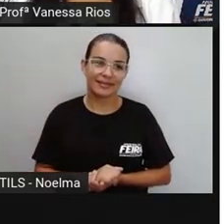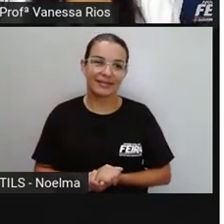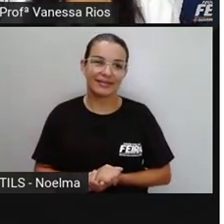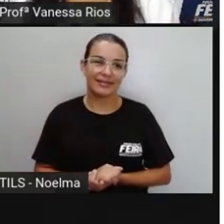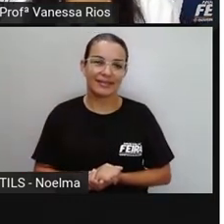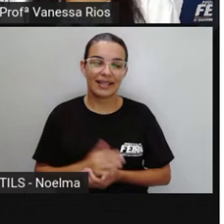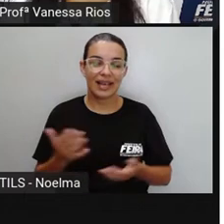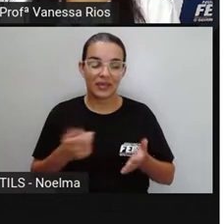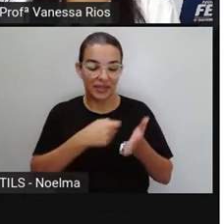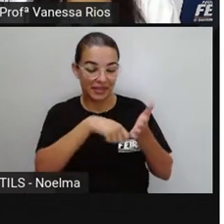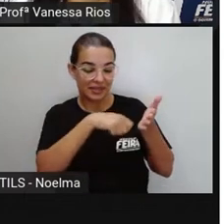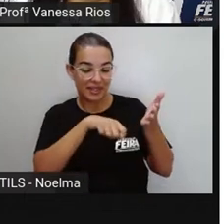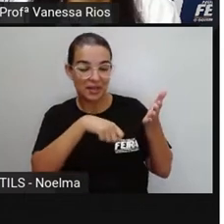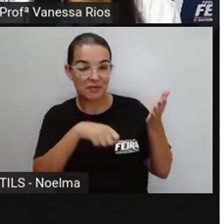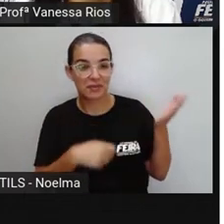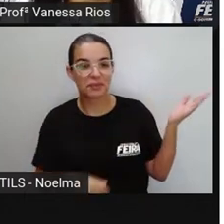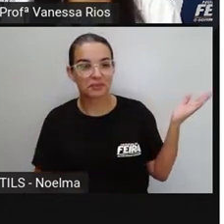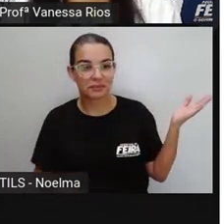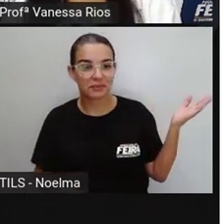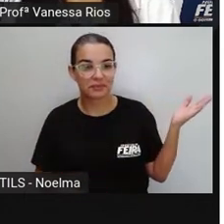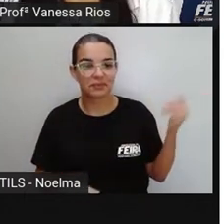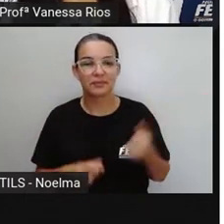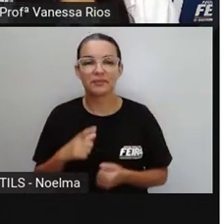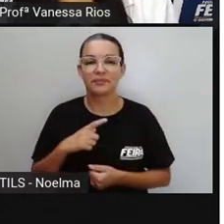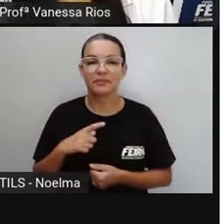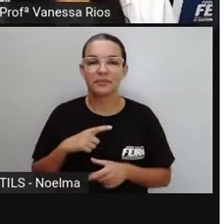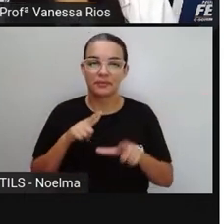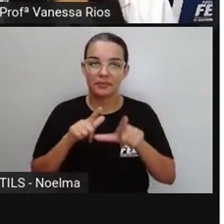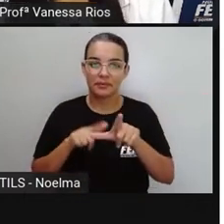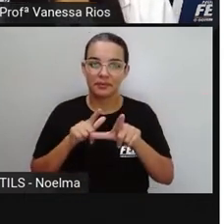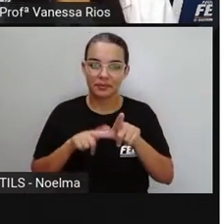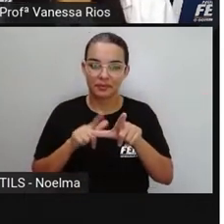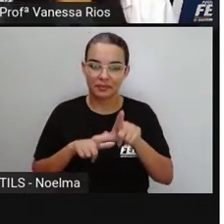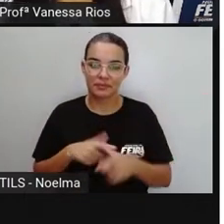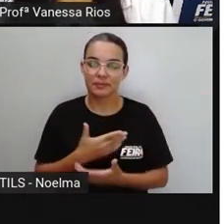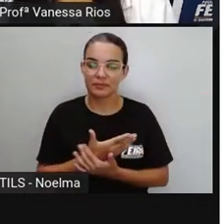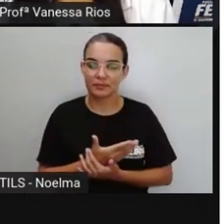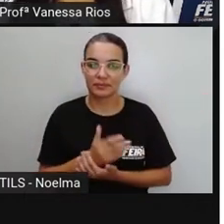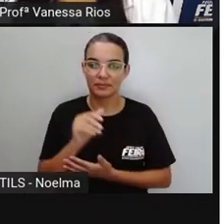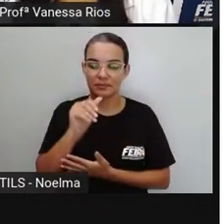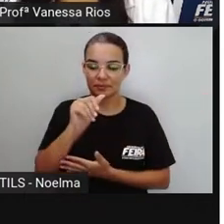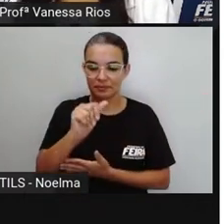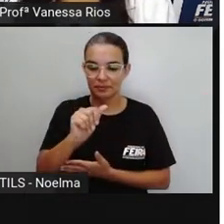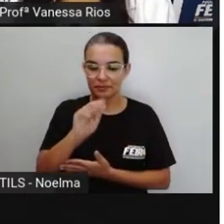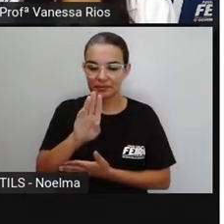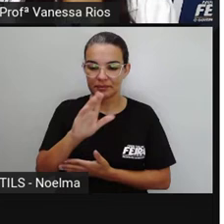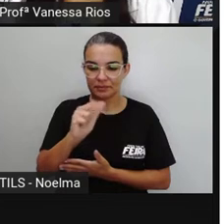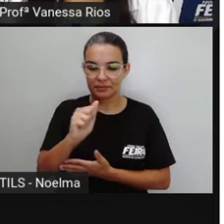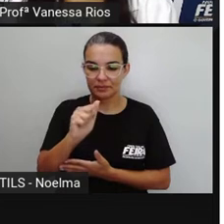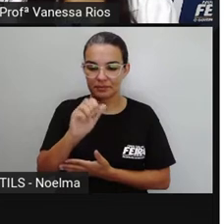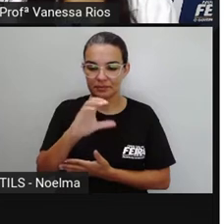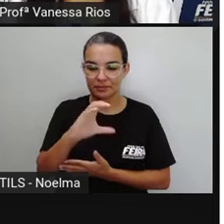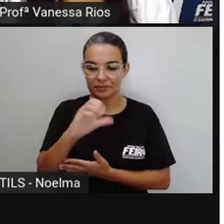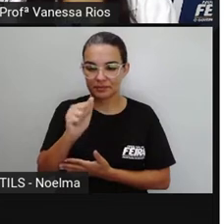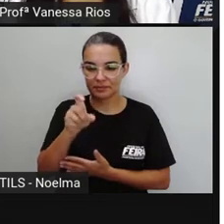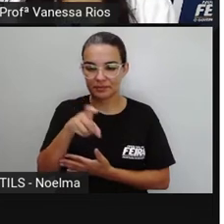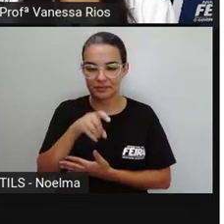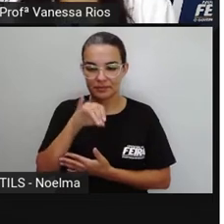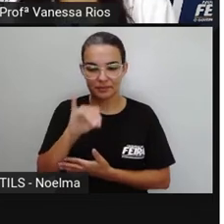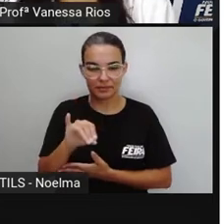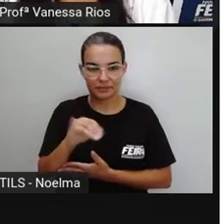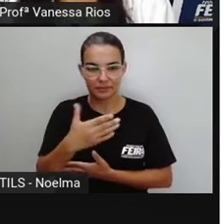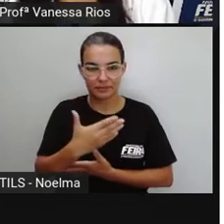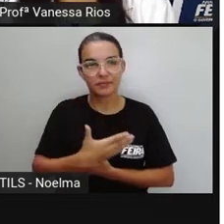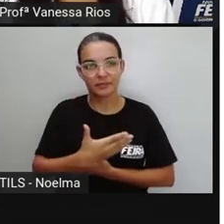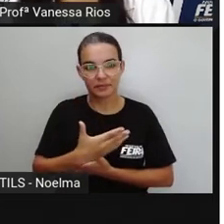Para escrevermos a palavra abacaxi, a gente utiliza essas letras aí, não é? Abacaxi. Olhem só, a Pró